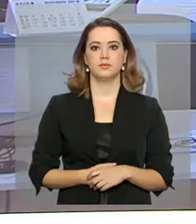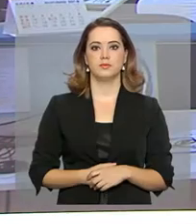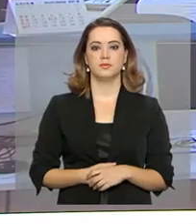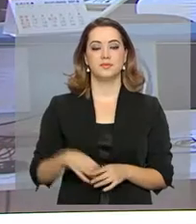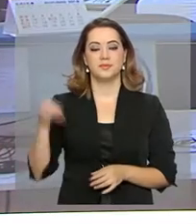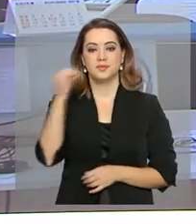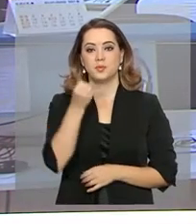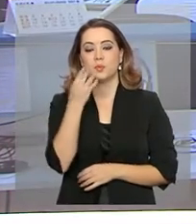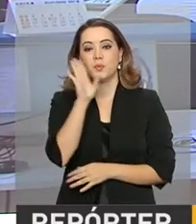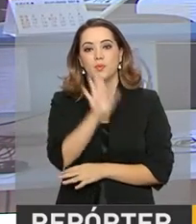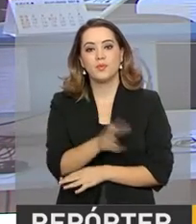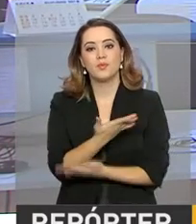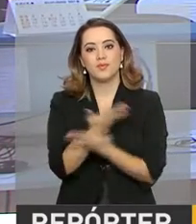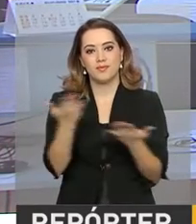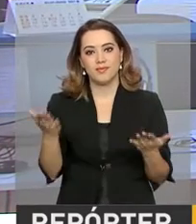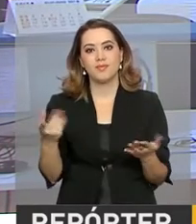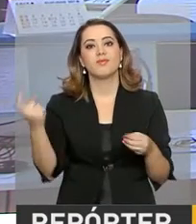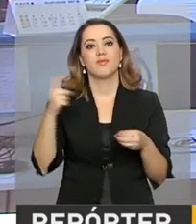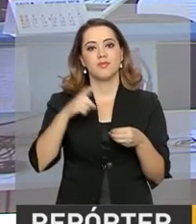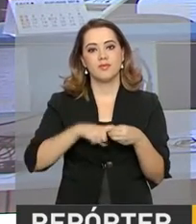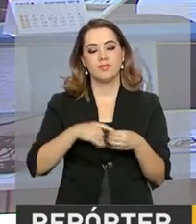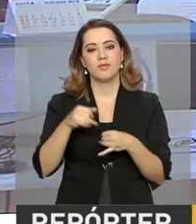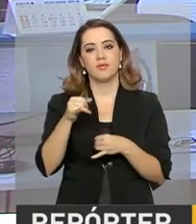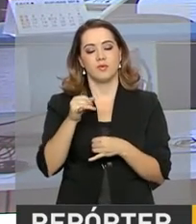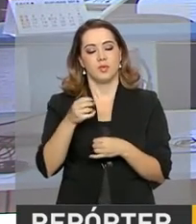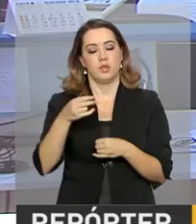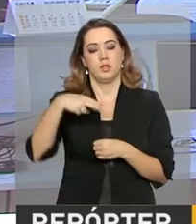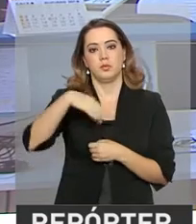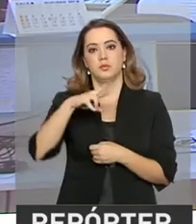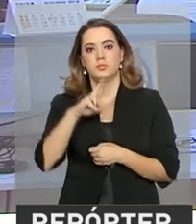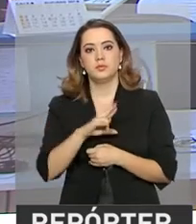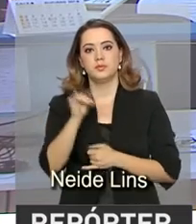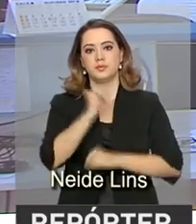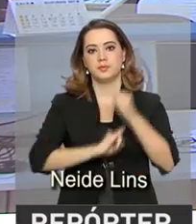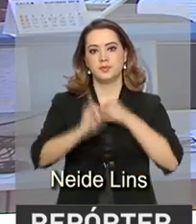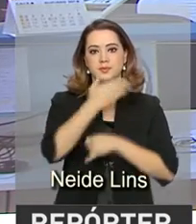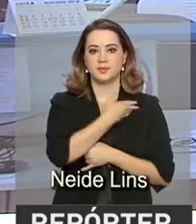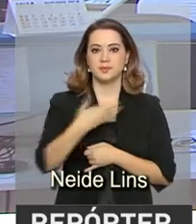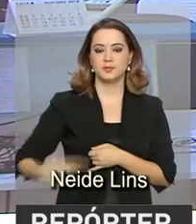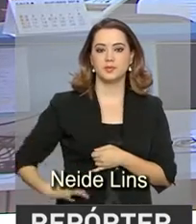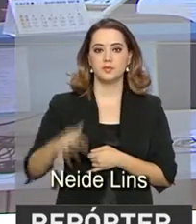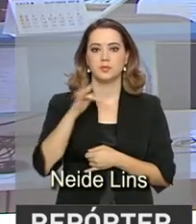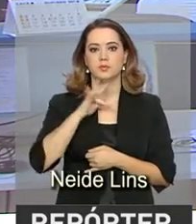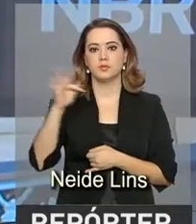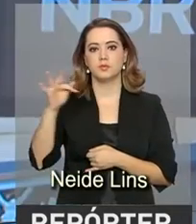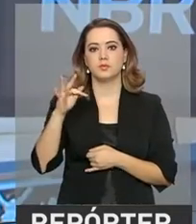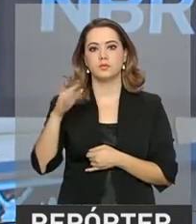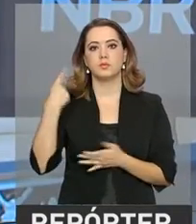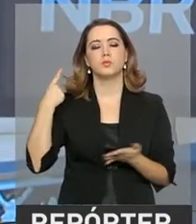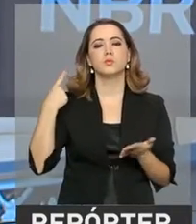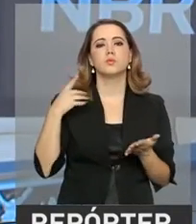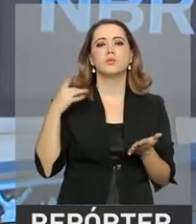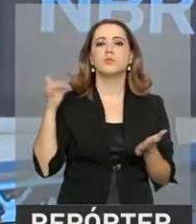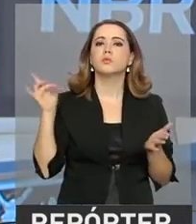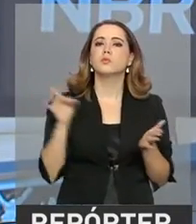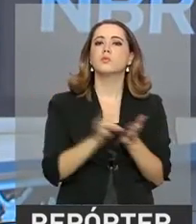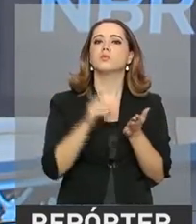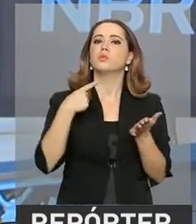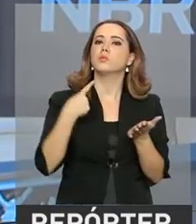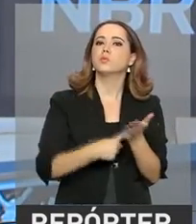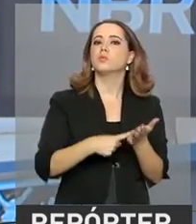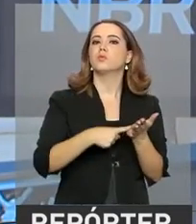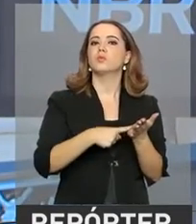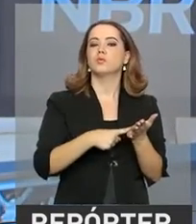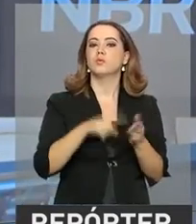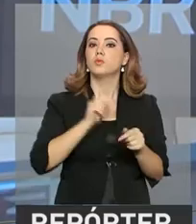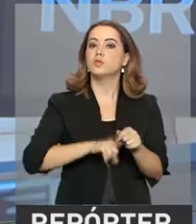Olá, uma boa tarde para você. Estamos de volta com o repórter NBR e as notícias do governo federal. A pontualidade nos aeroportos